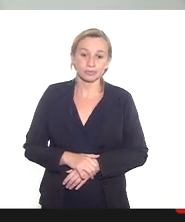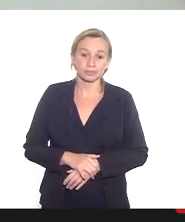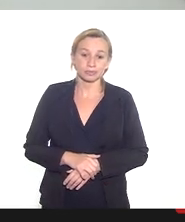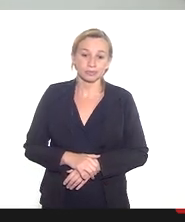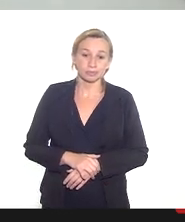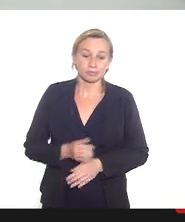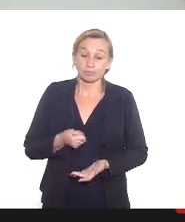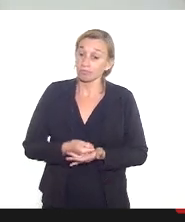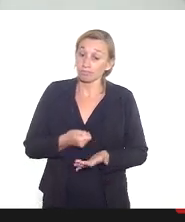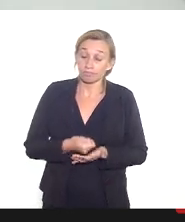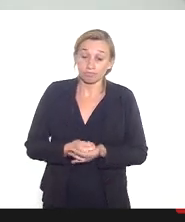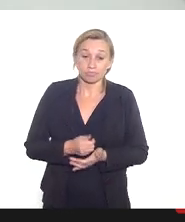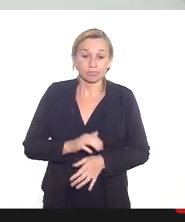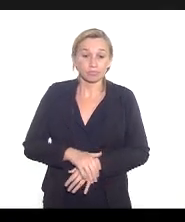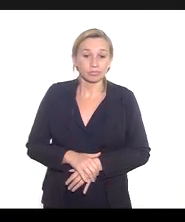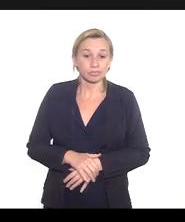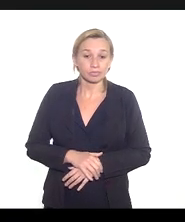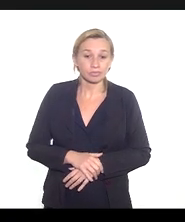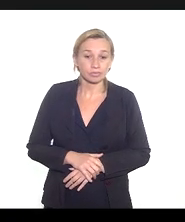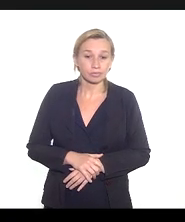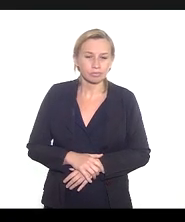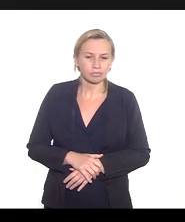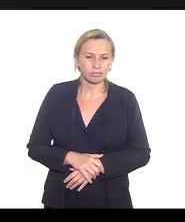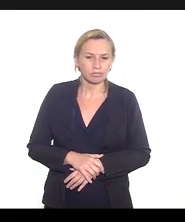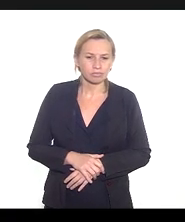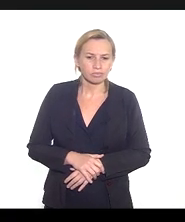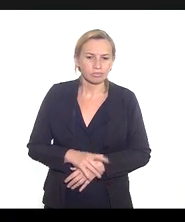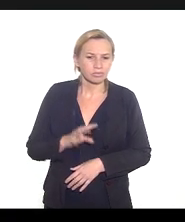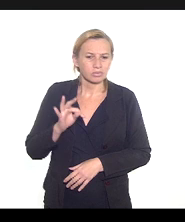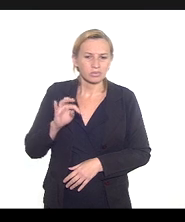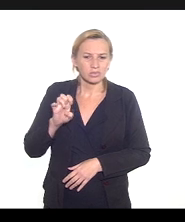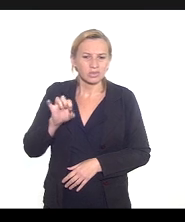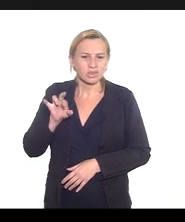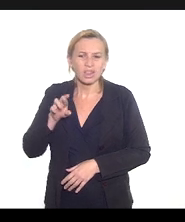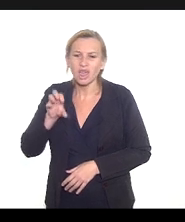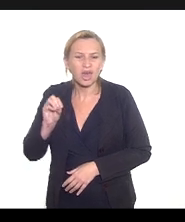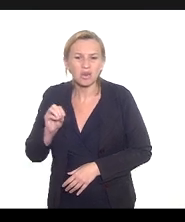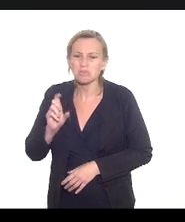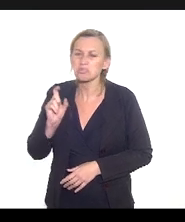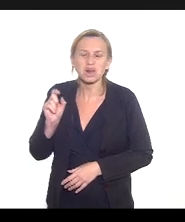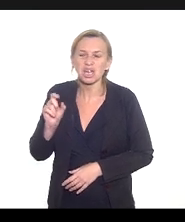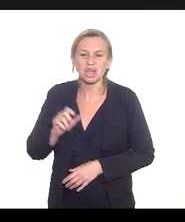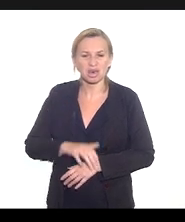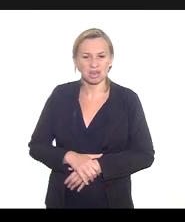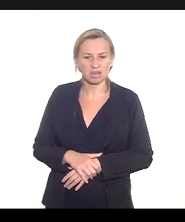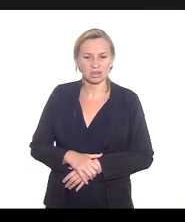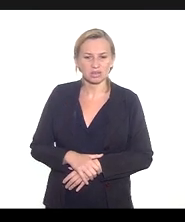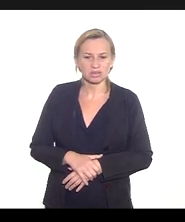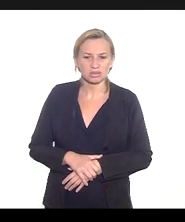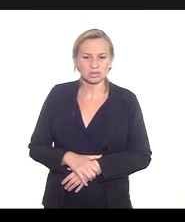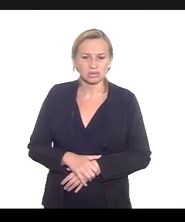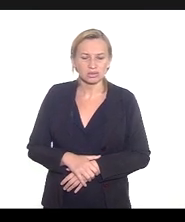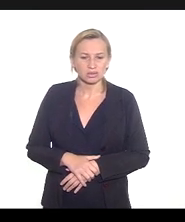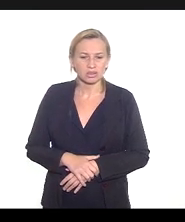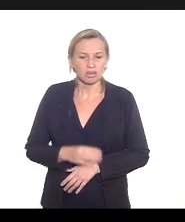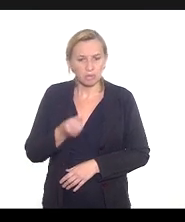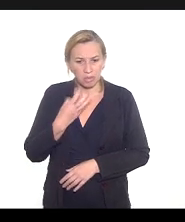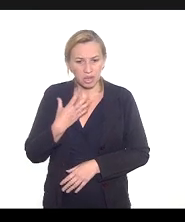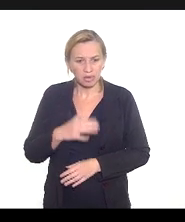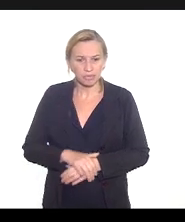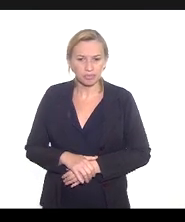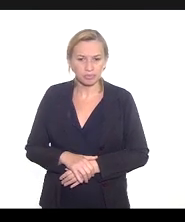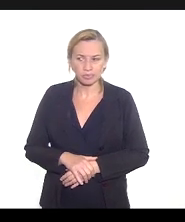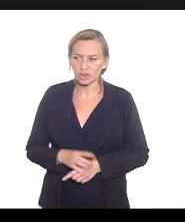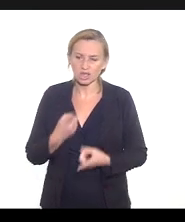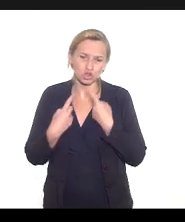exige que essa gestante eu não entendi para que que é esse termo porque veja bem a gente está aqui